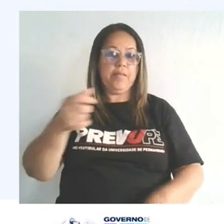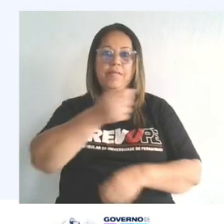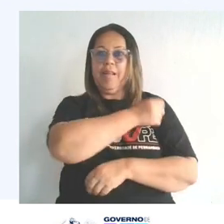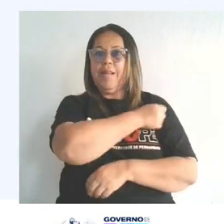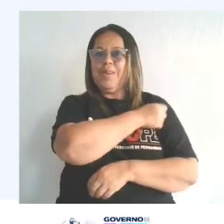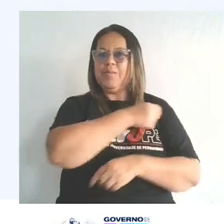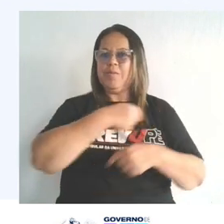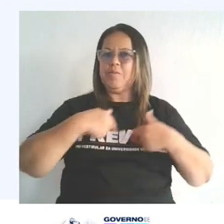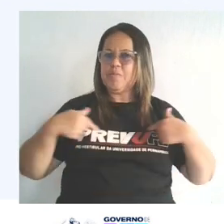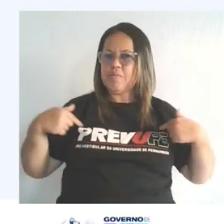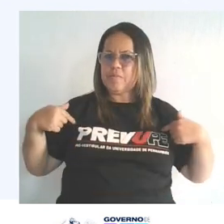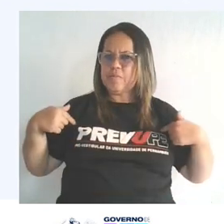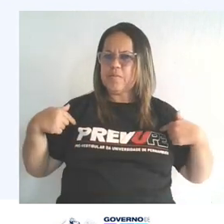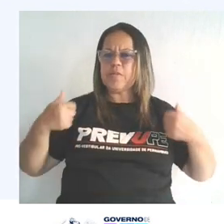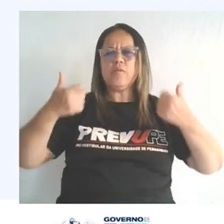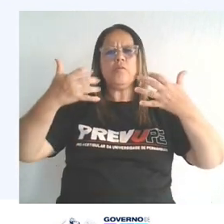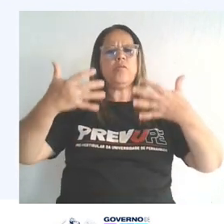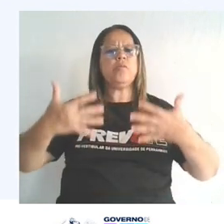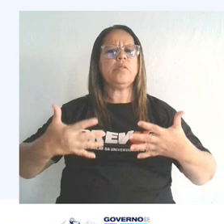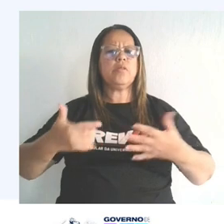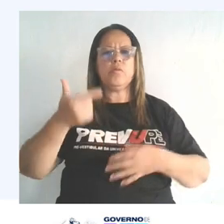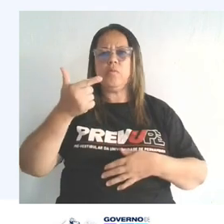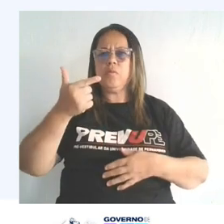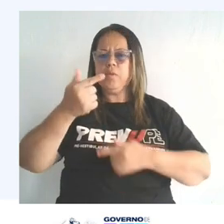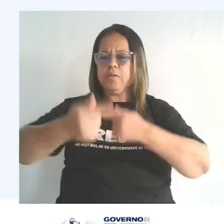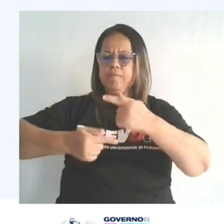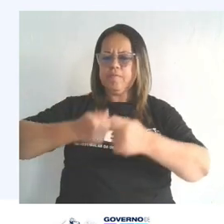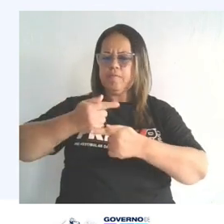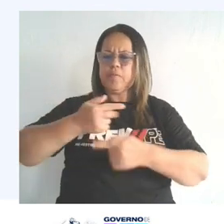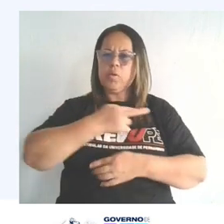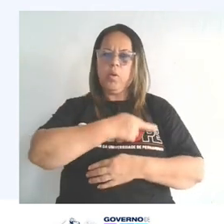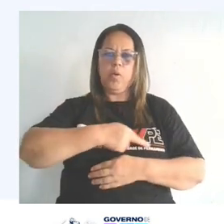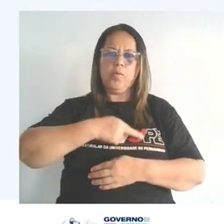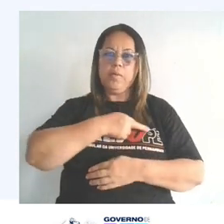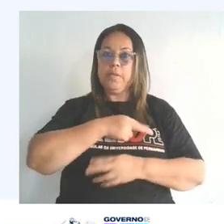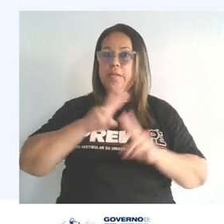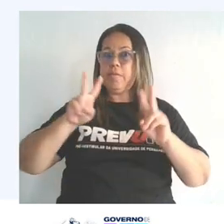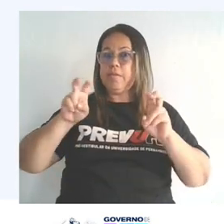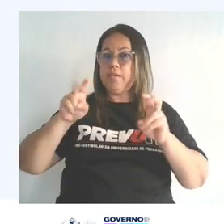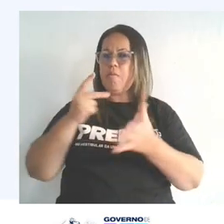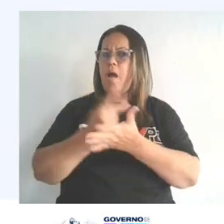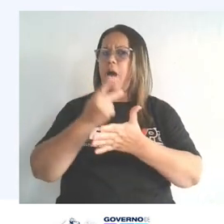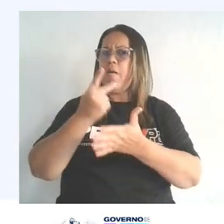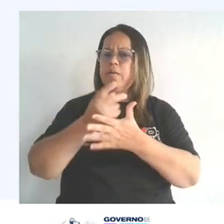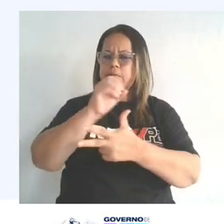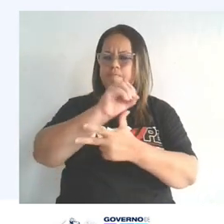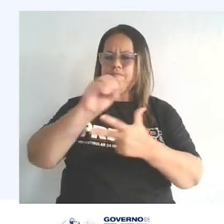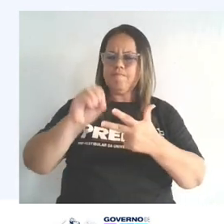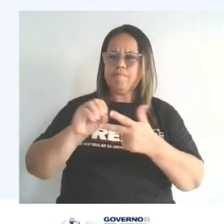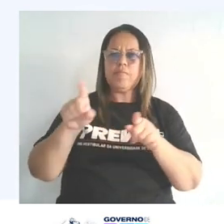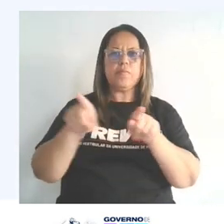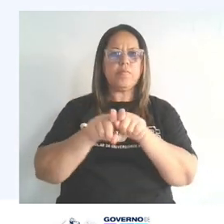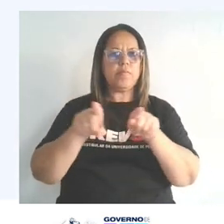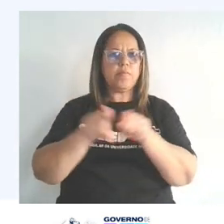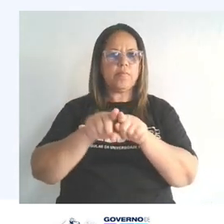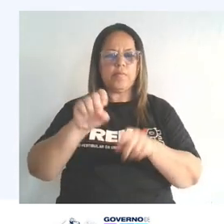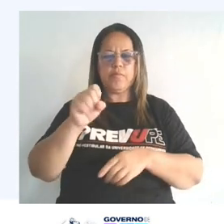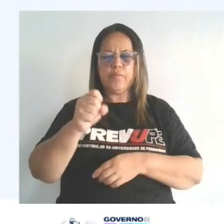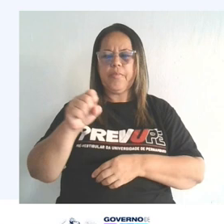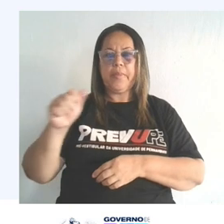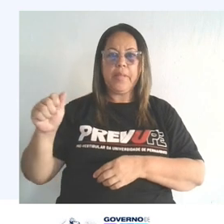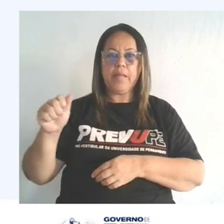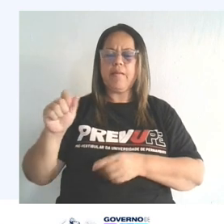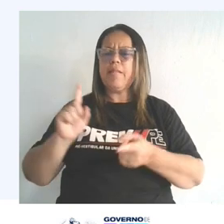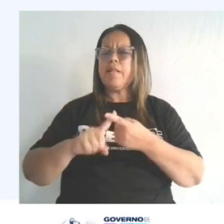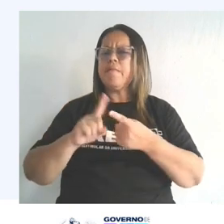sobre a segunda geração romântica, que é um dos temas que mais caem no Enem e no SSA. Essa geração é